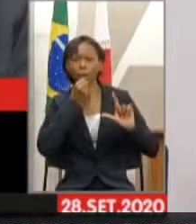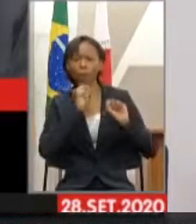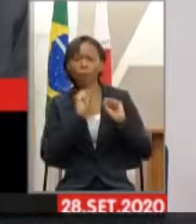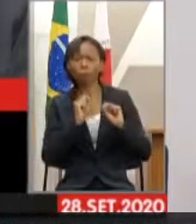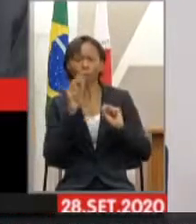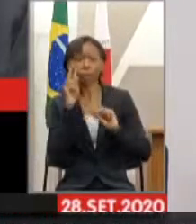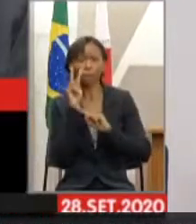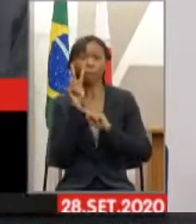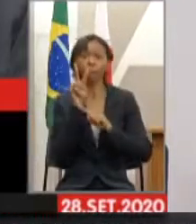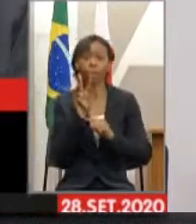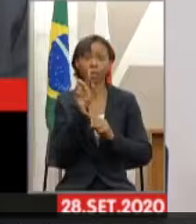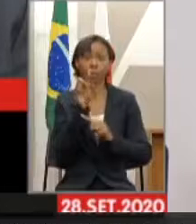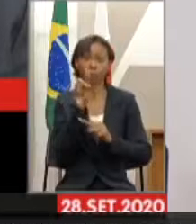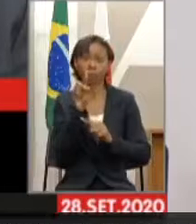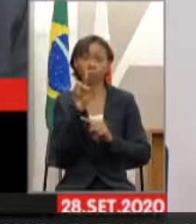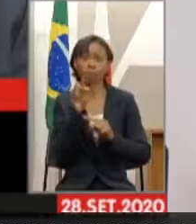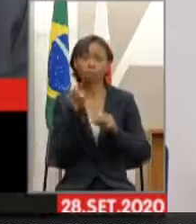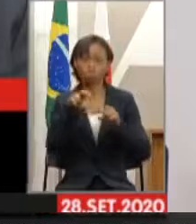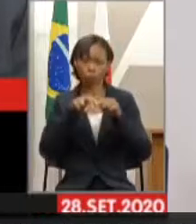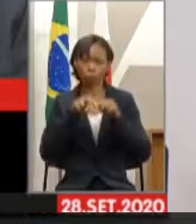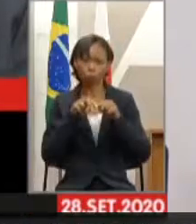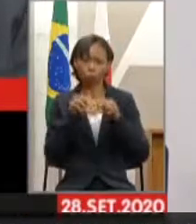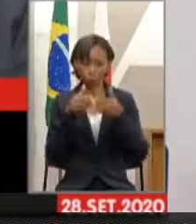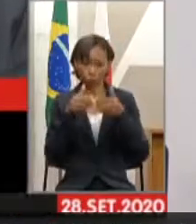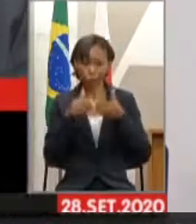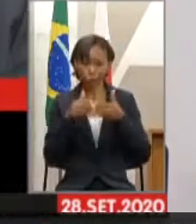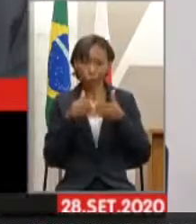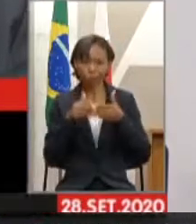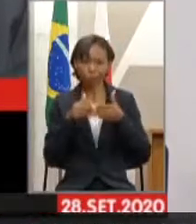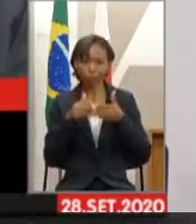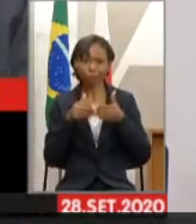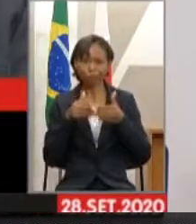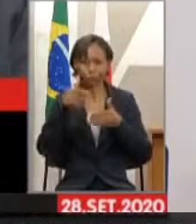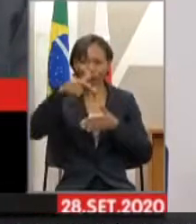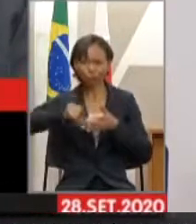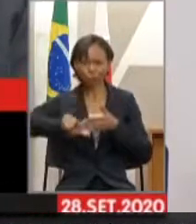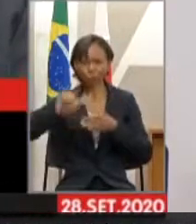mensagem para a gente. Por favor, Antônio. Novamente. Agora sim, por favor.